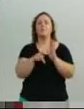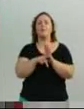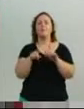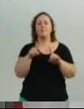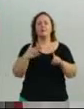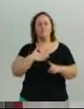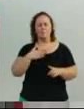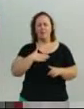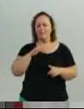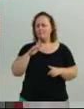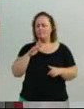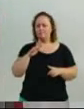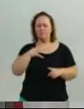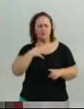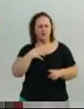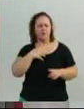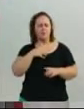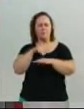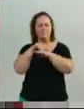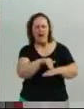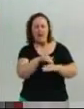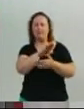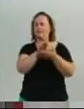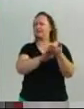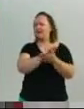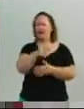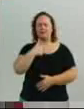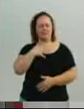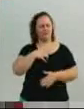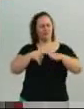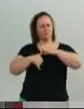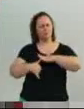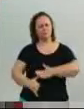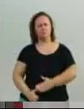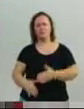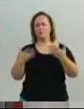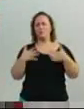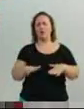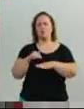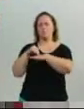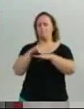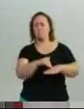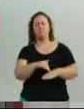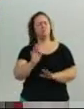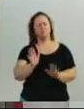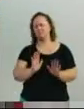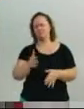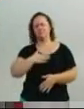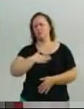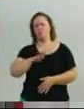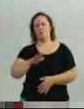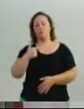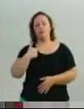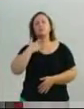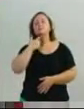humilde de não atacar ninguém, de não fazer política de agressão e tentar de uma maneira ou de outra ajudar a